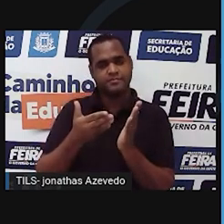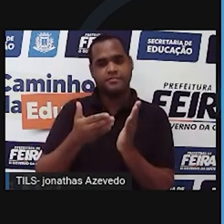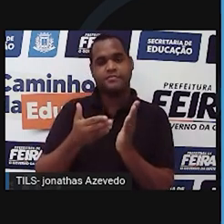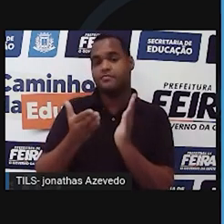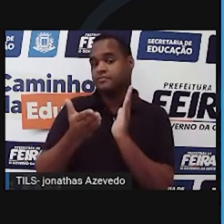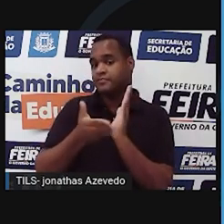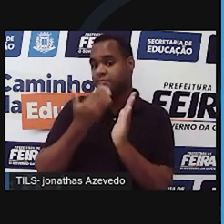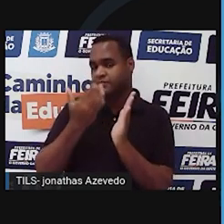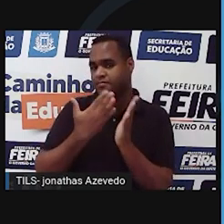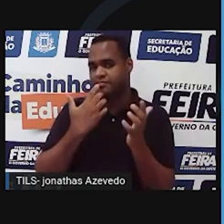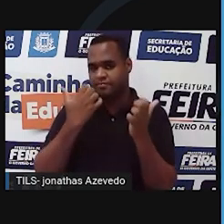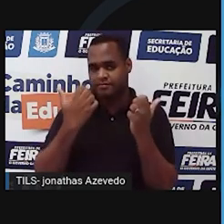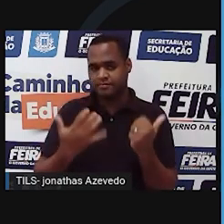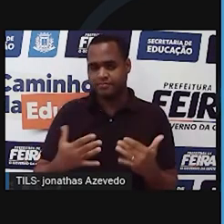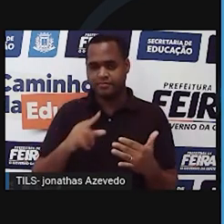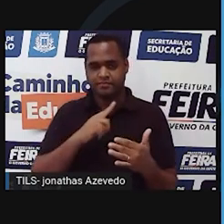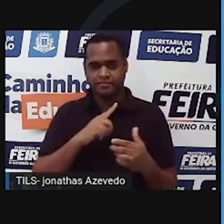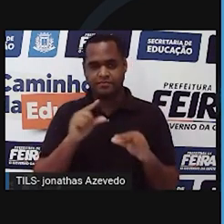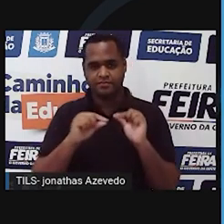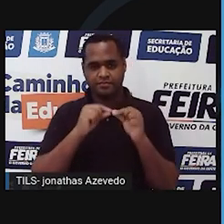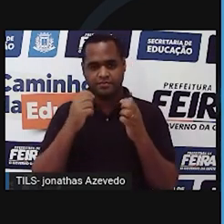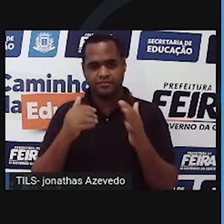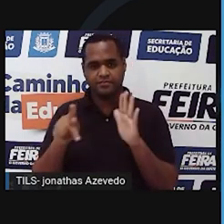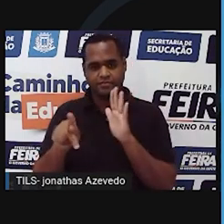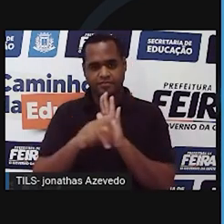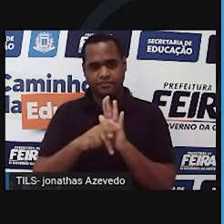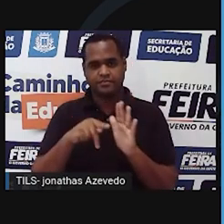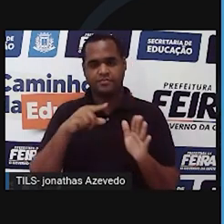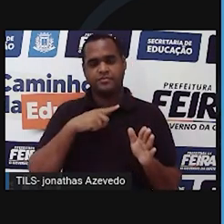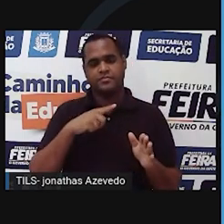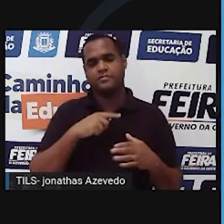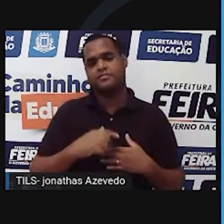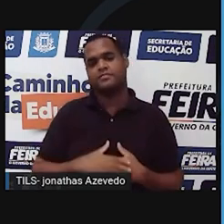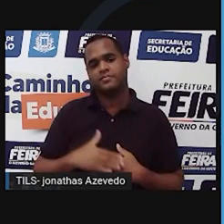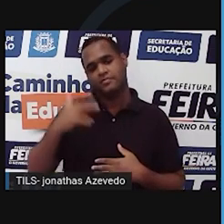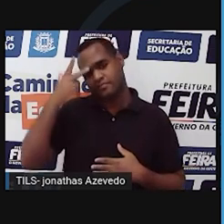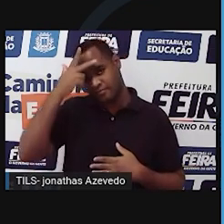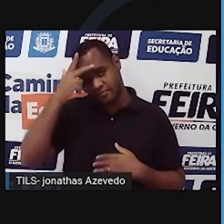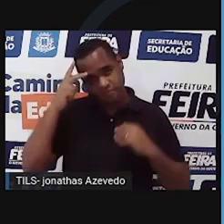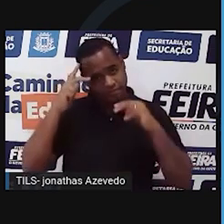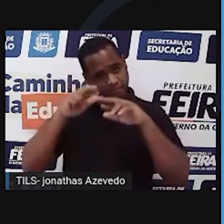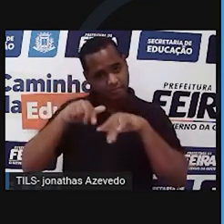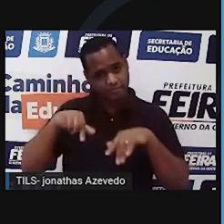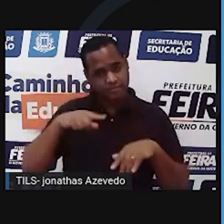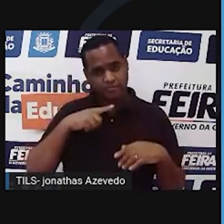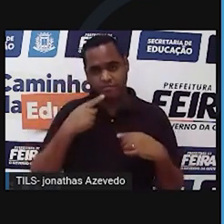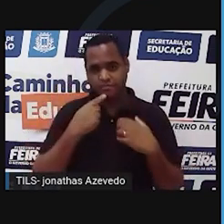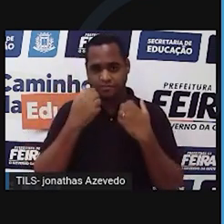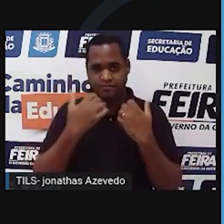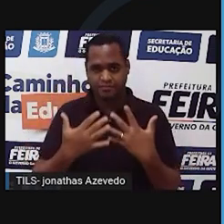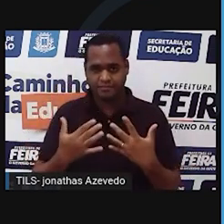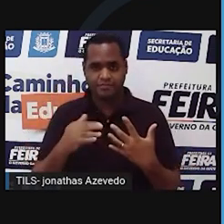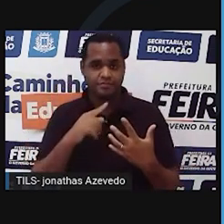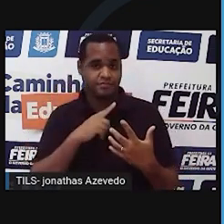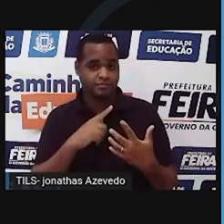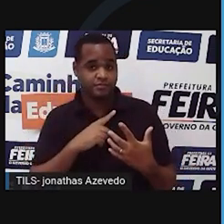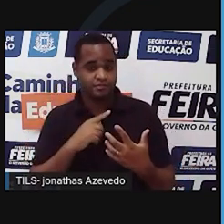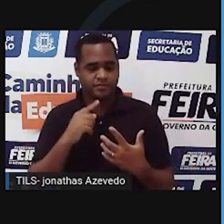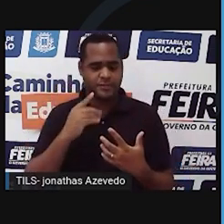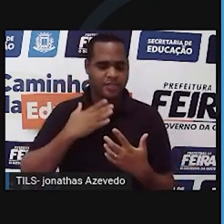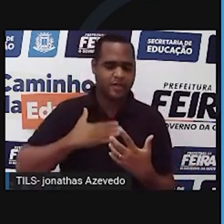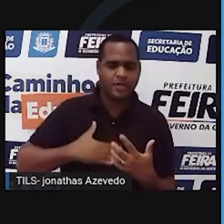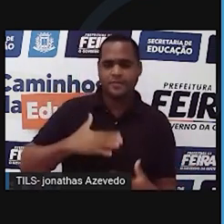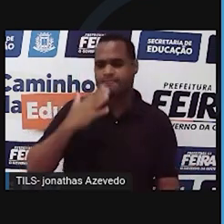abusou da dicotomia, né? Sempre presente. Então, as pessoas, segundo ele, as pessoas de sangue tipo A são tranquilas,